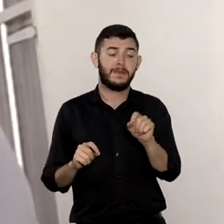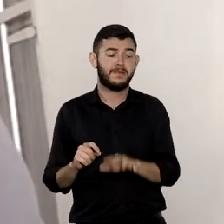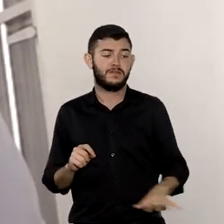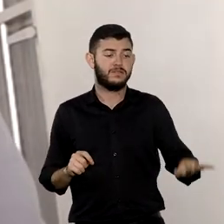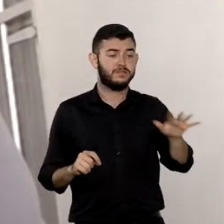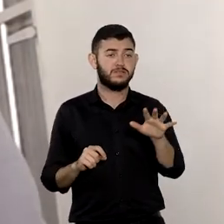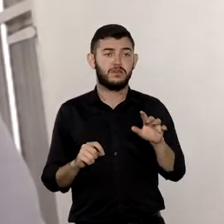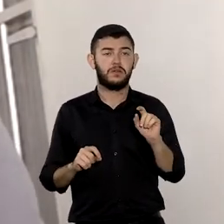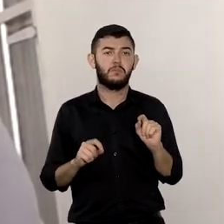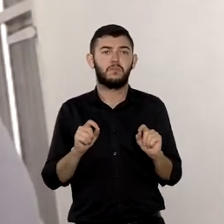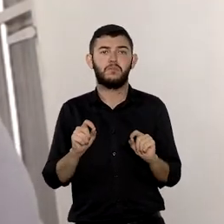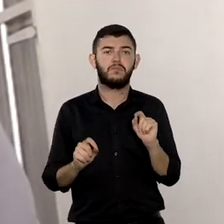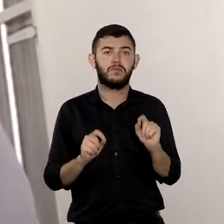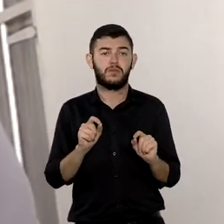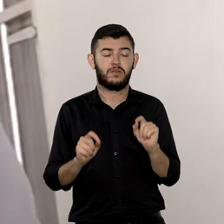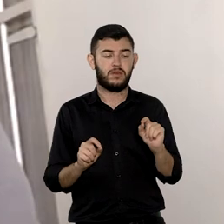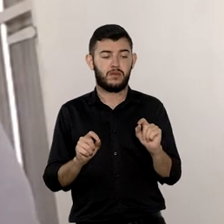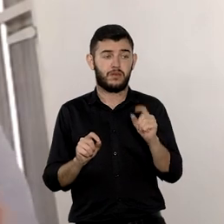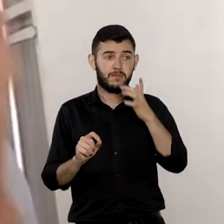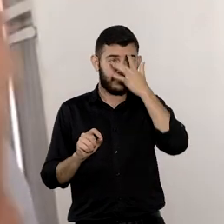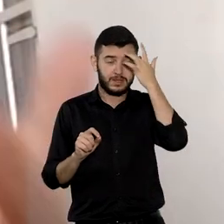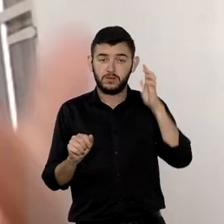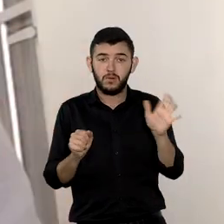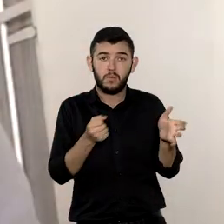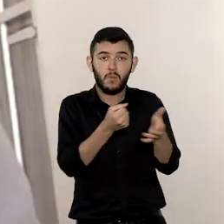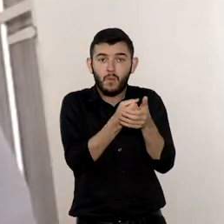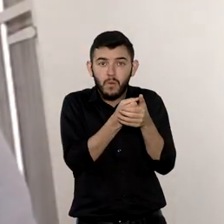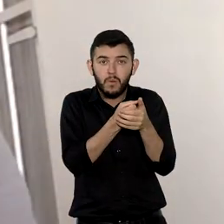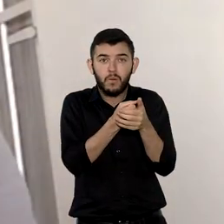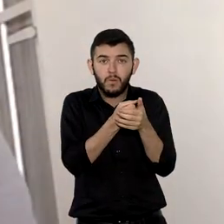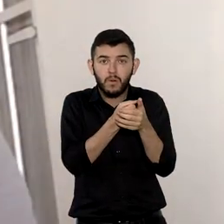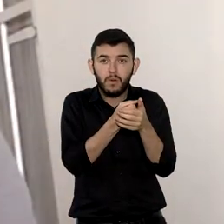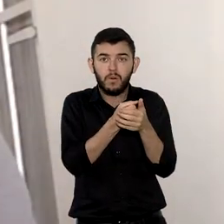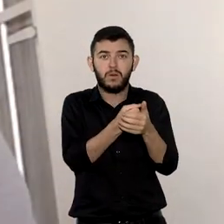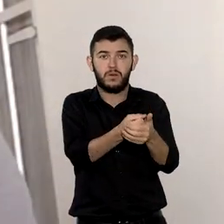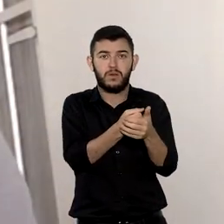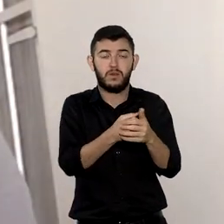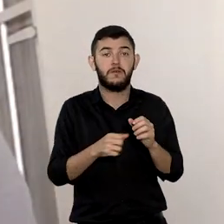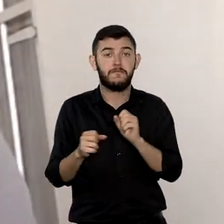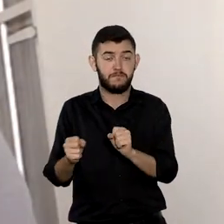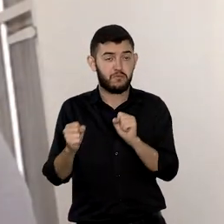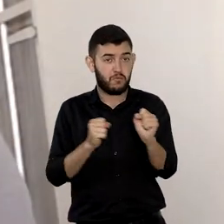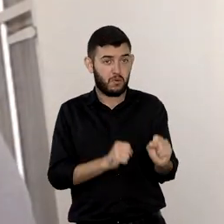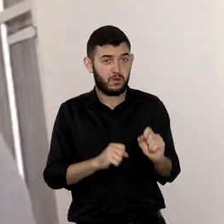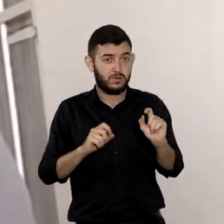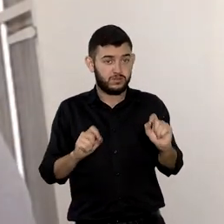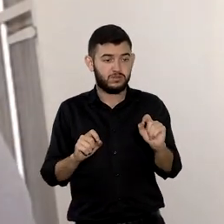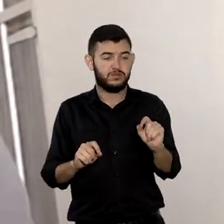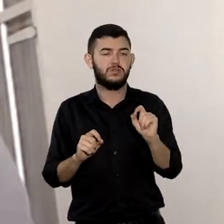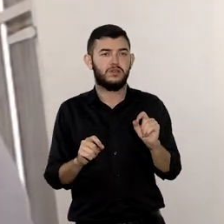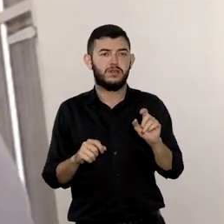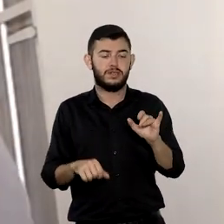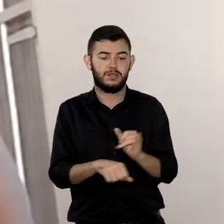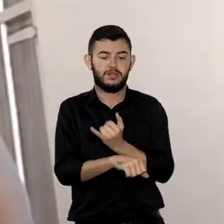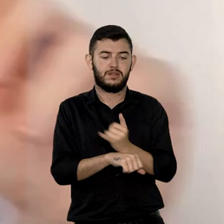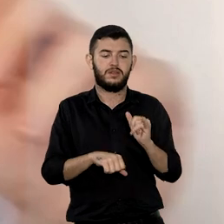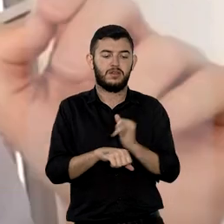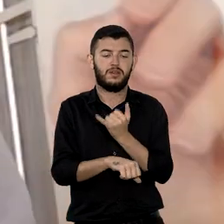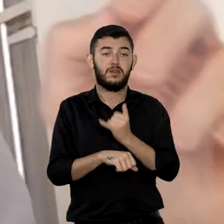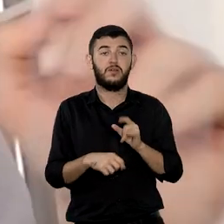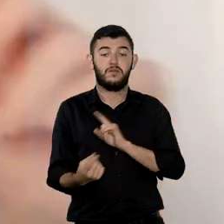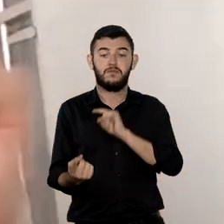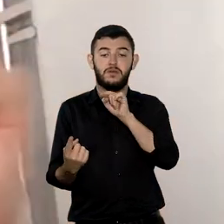geral é que são anônimos, são instrumentos que você pode usar para transferir